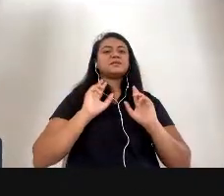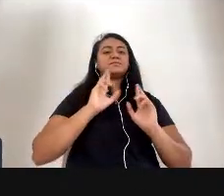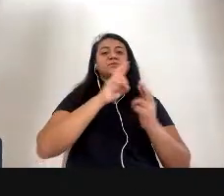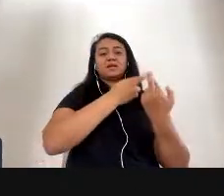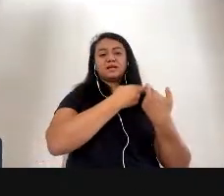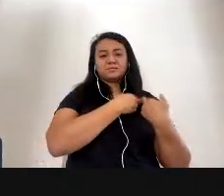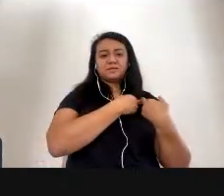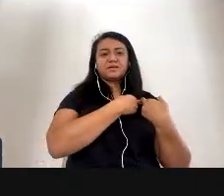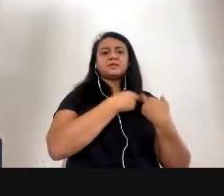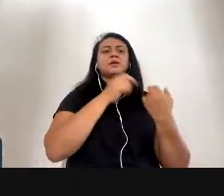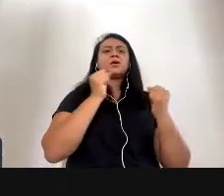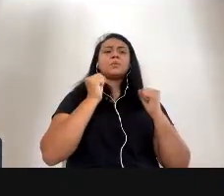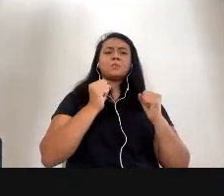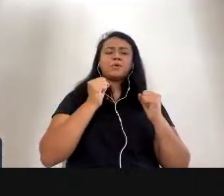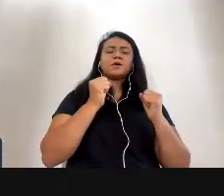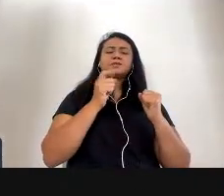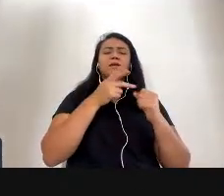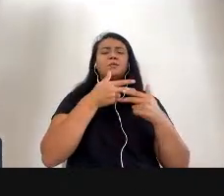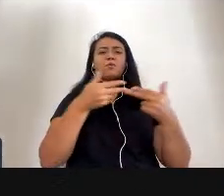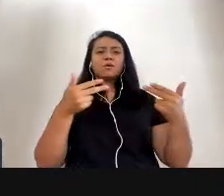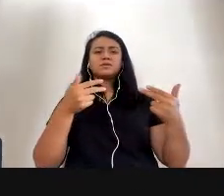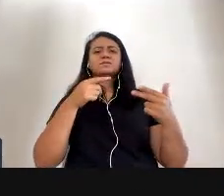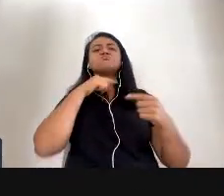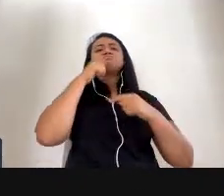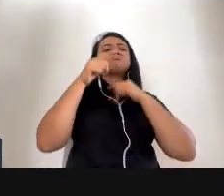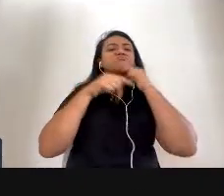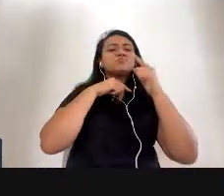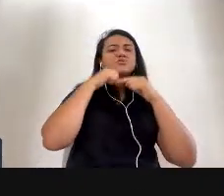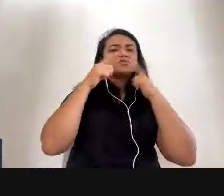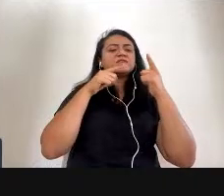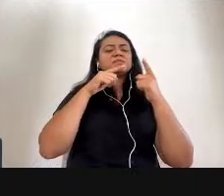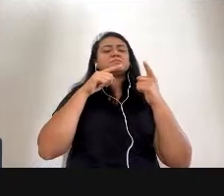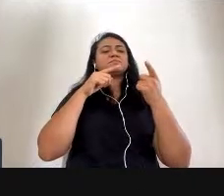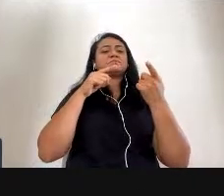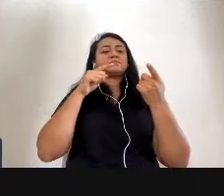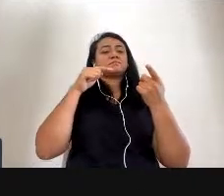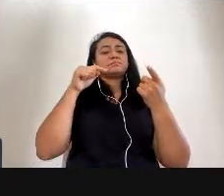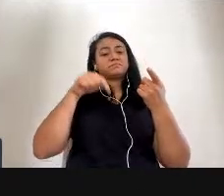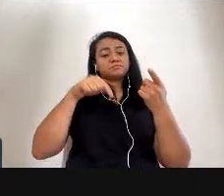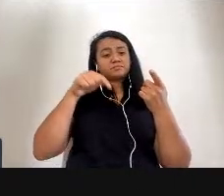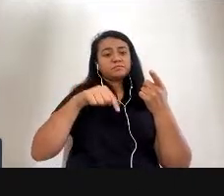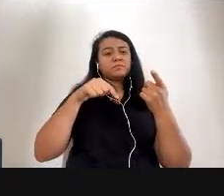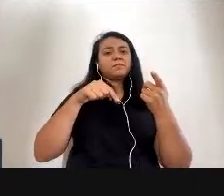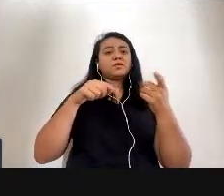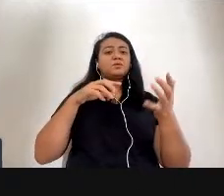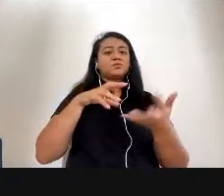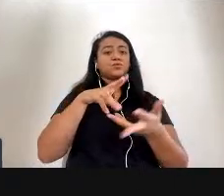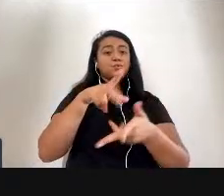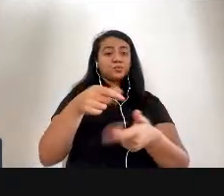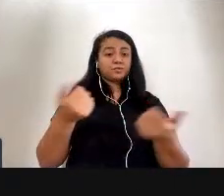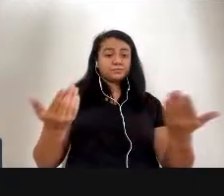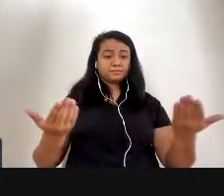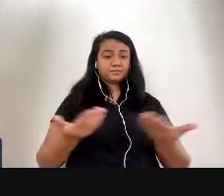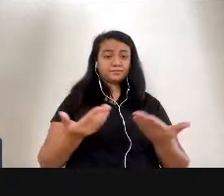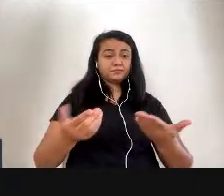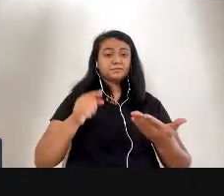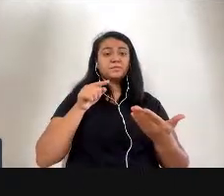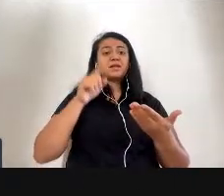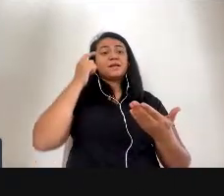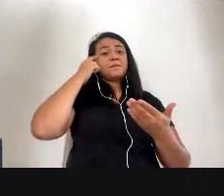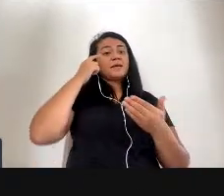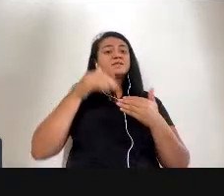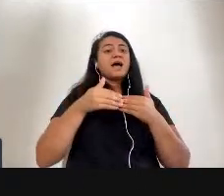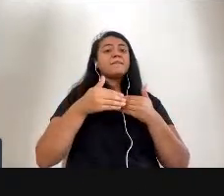de questionamento do mercado e do liberalismo. Neste caso, quando se pensa a partir desses valores,